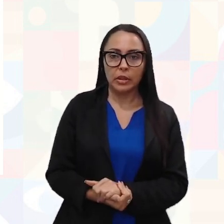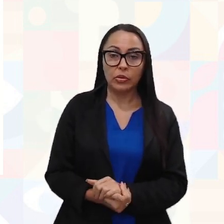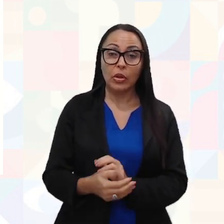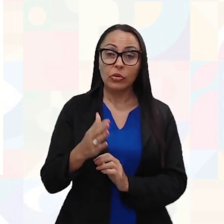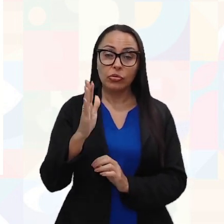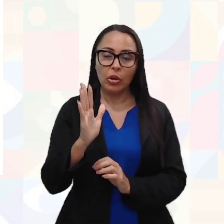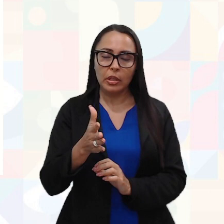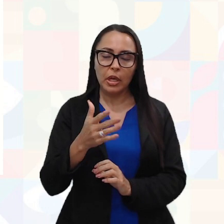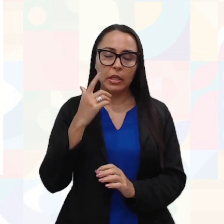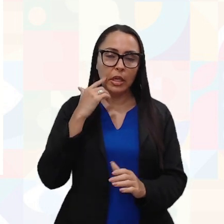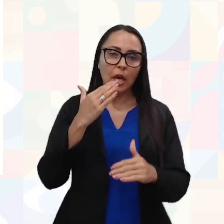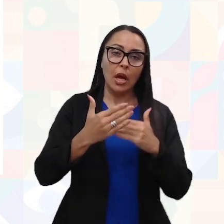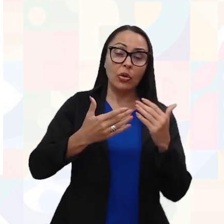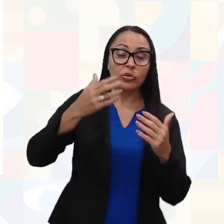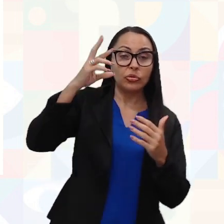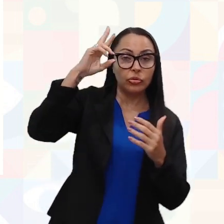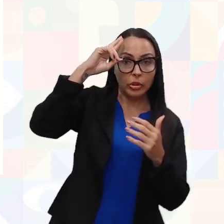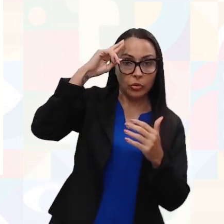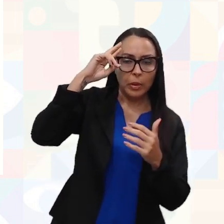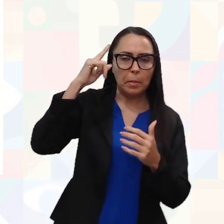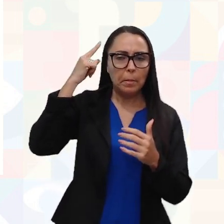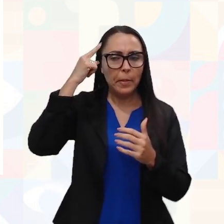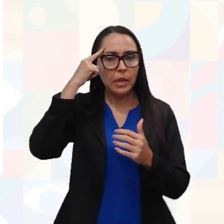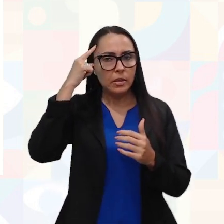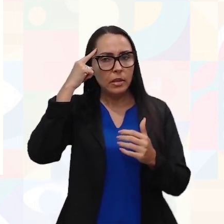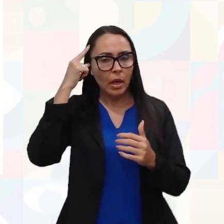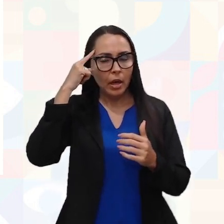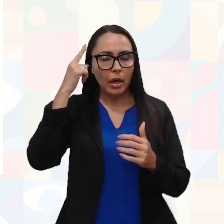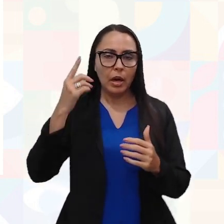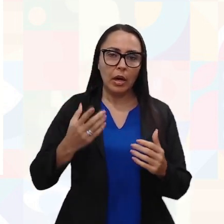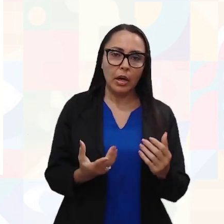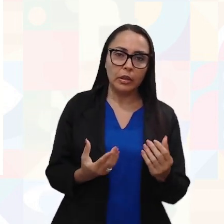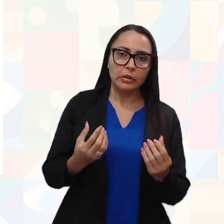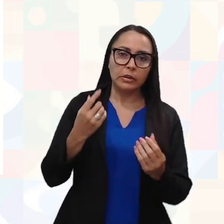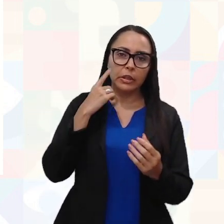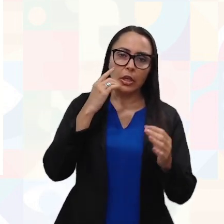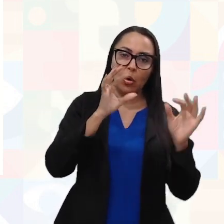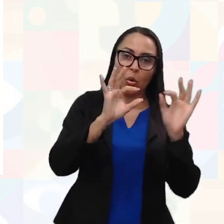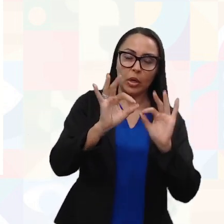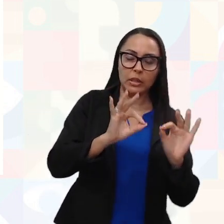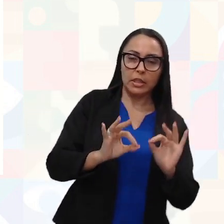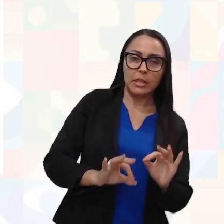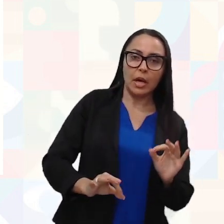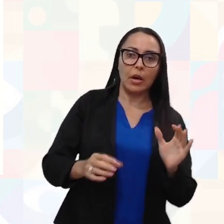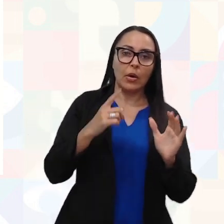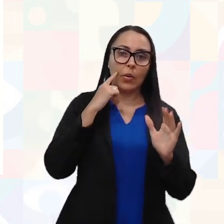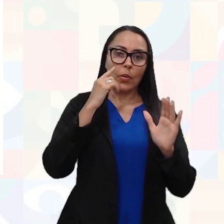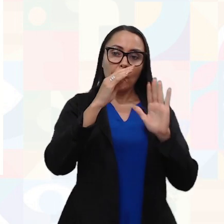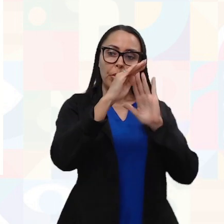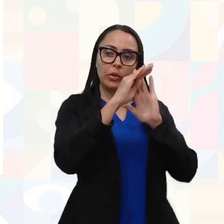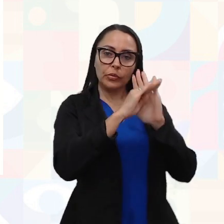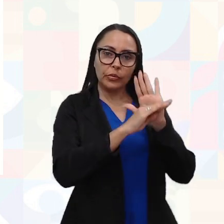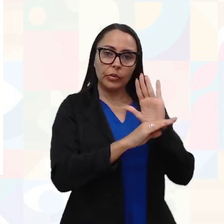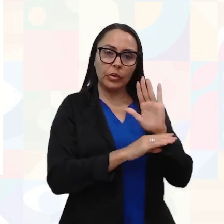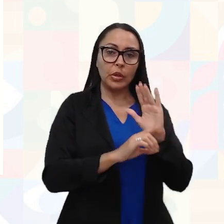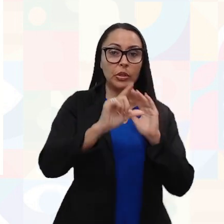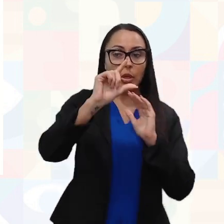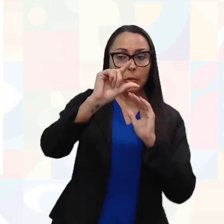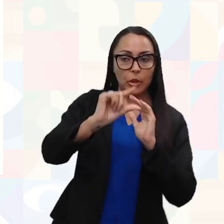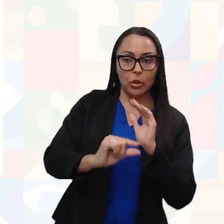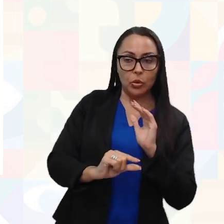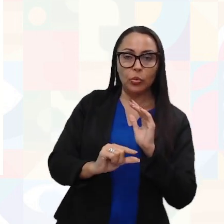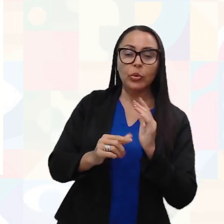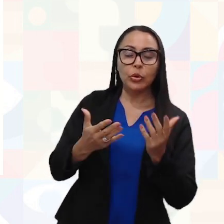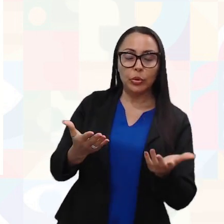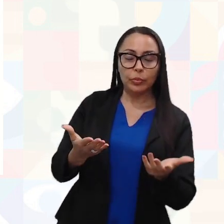respaldo aos gestores para pensar em formas de elaborar um plano de ação que possa estar reduzindo essas falhas.